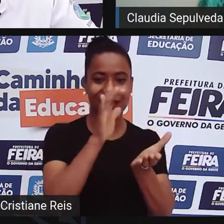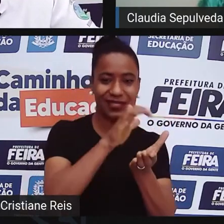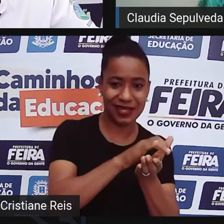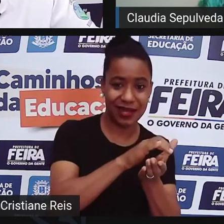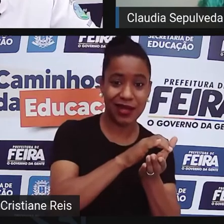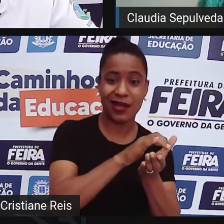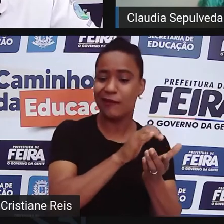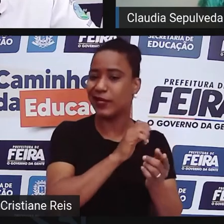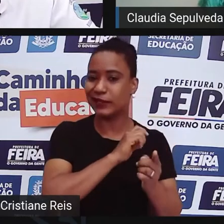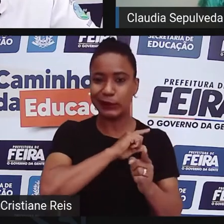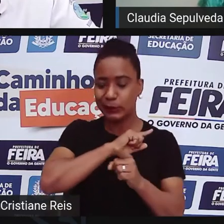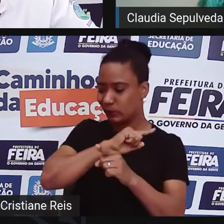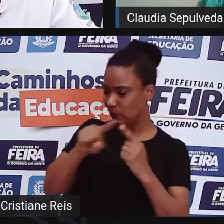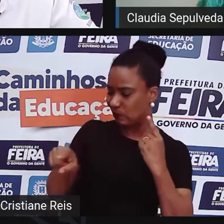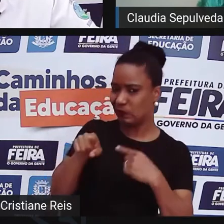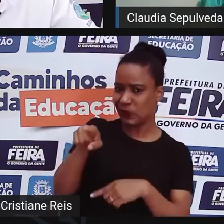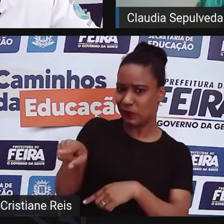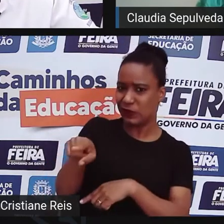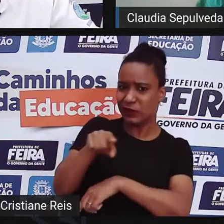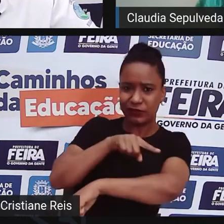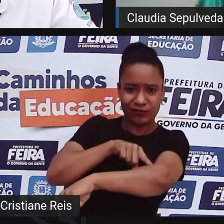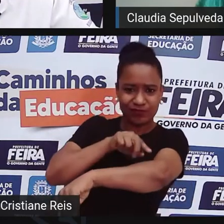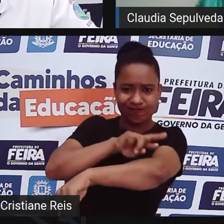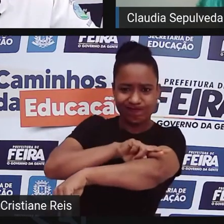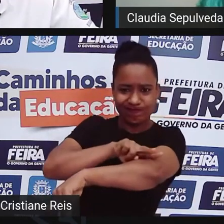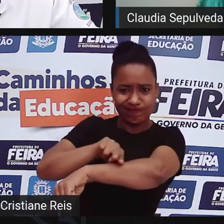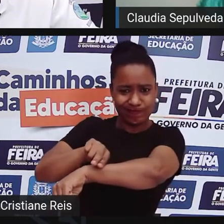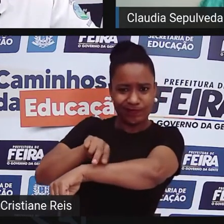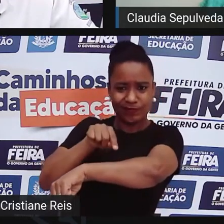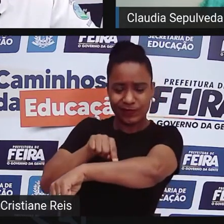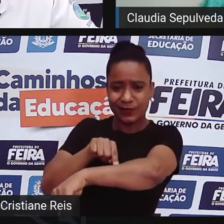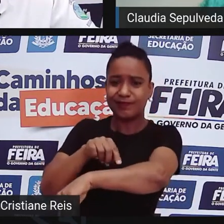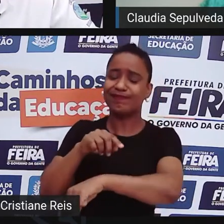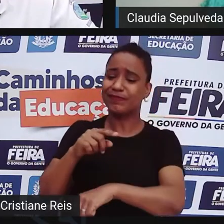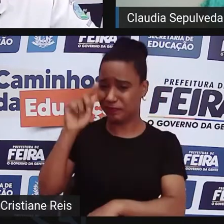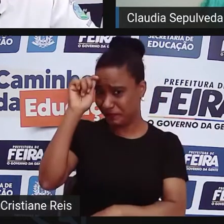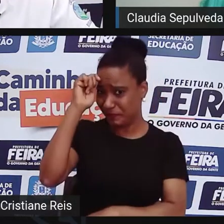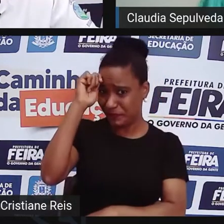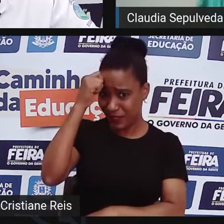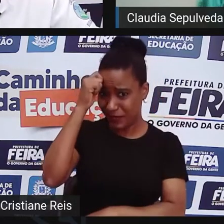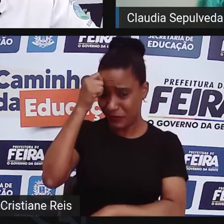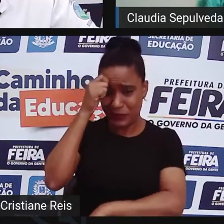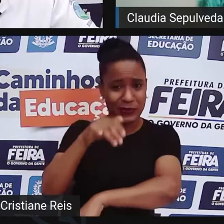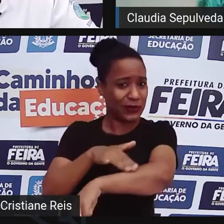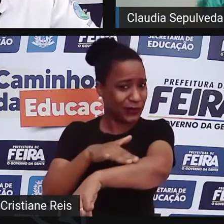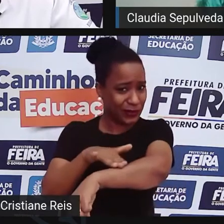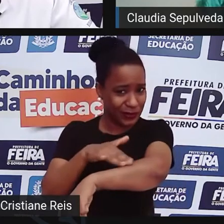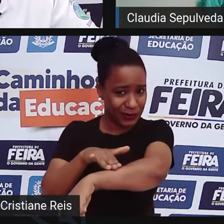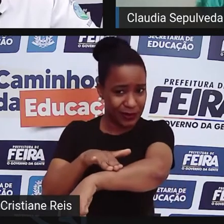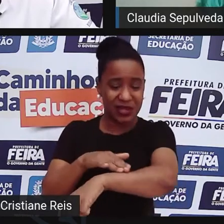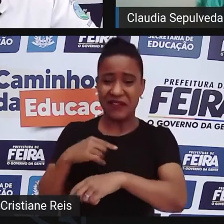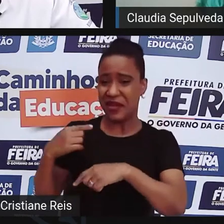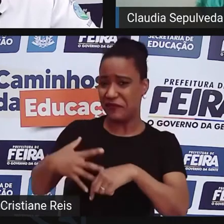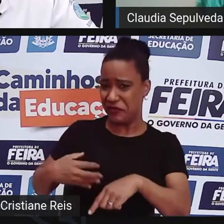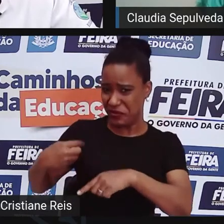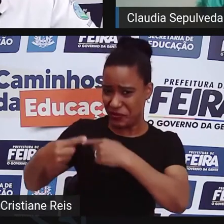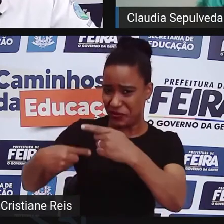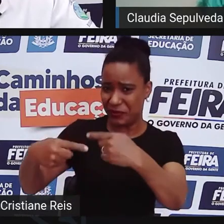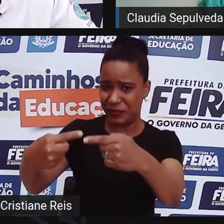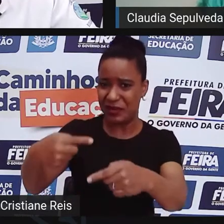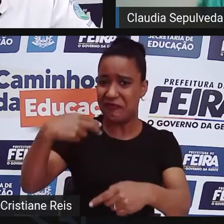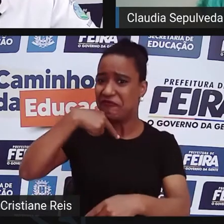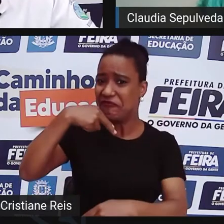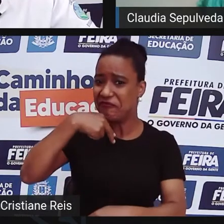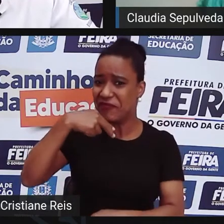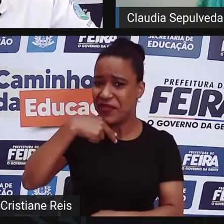casamento justamente pelo medo da degeneração dos descendentes, dos seus descendentes, por exemplo. Então, essa está na literatura, nós